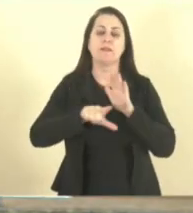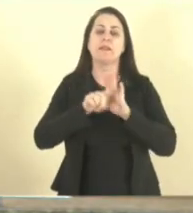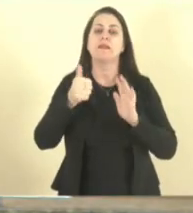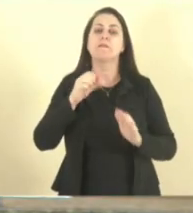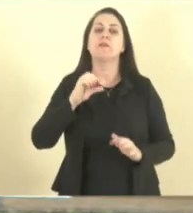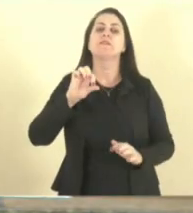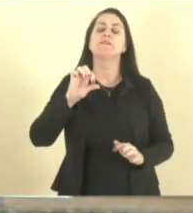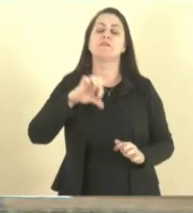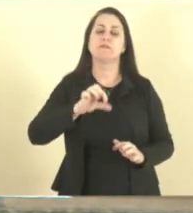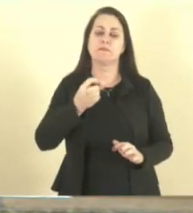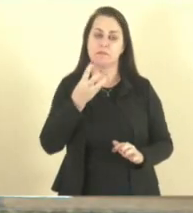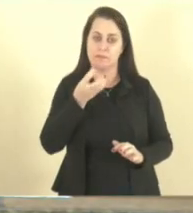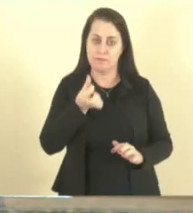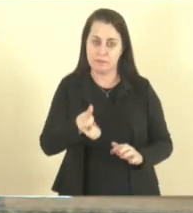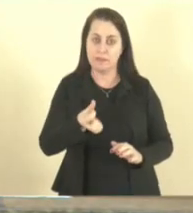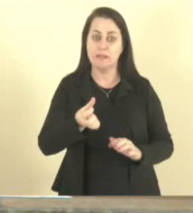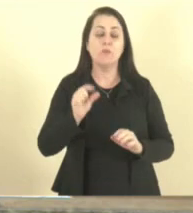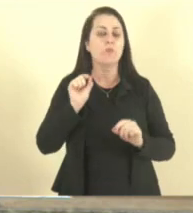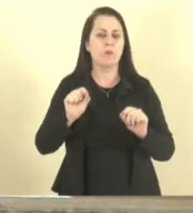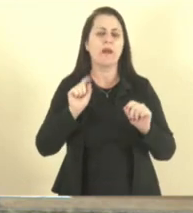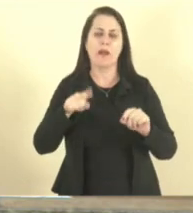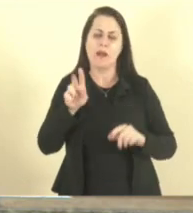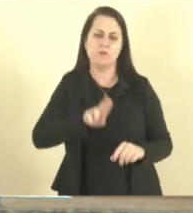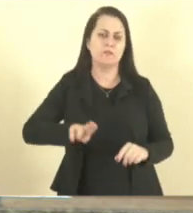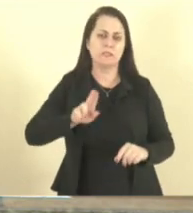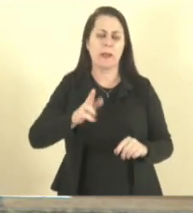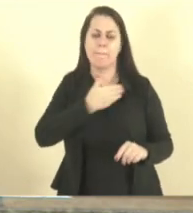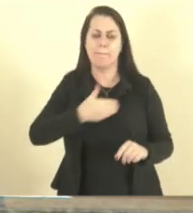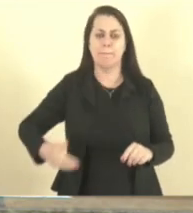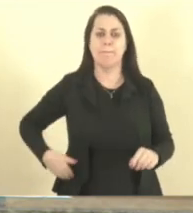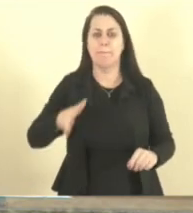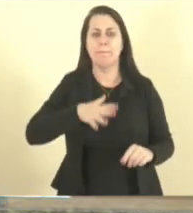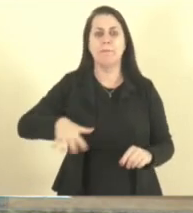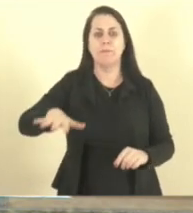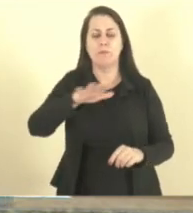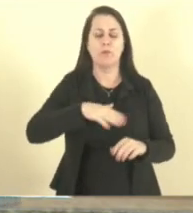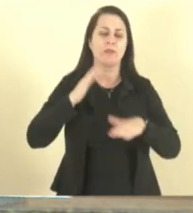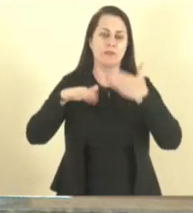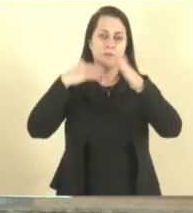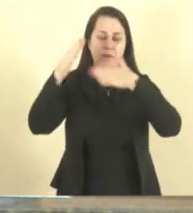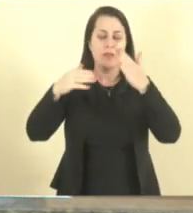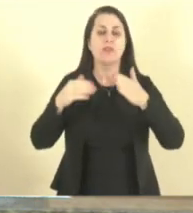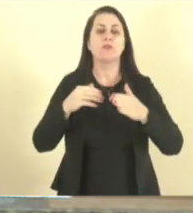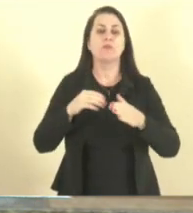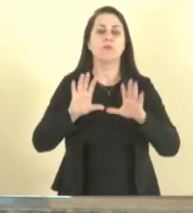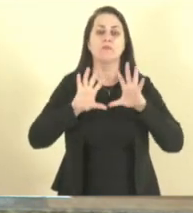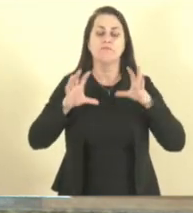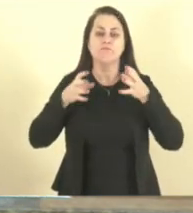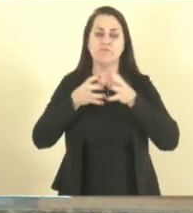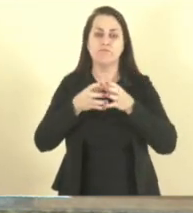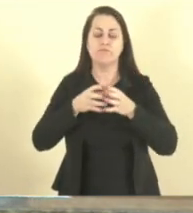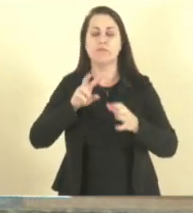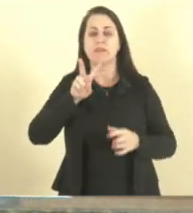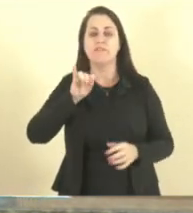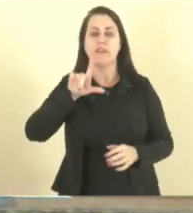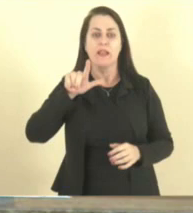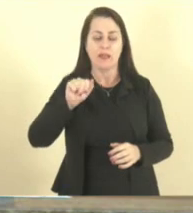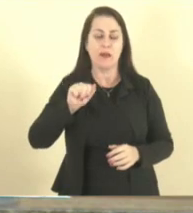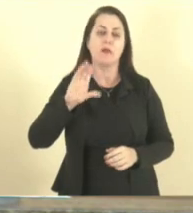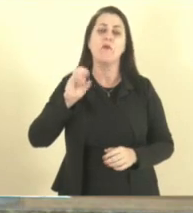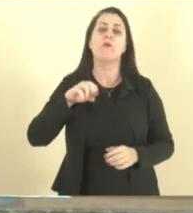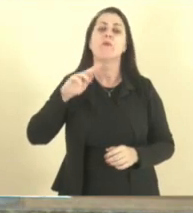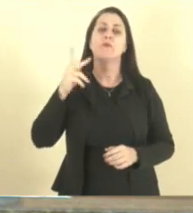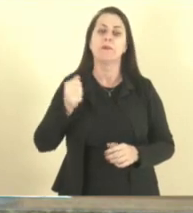14 de janeiro de 2019, declarando a utilidade pública, associação de desenvolvimento comunitário de Vila Combone. Na